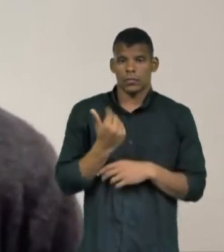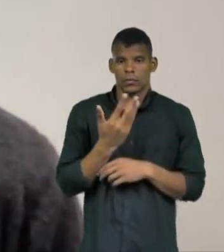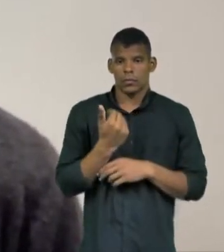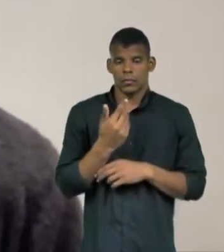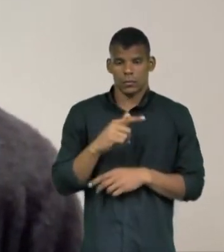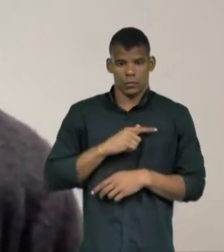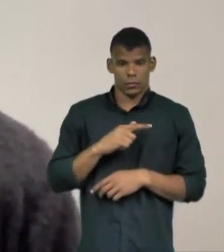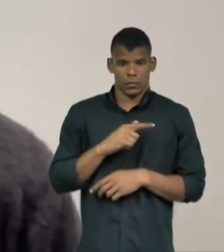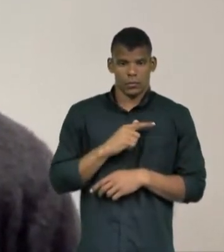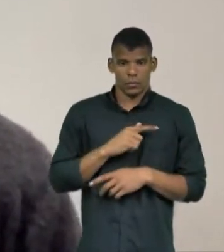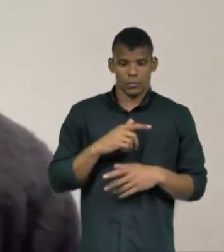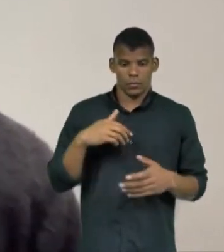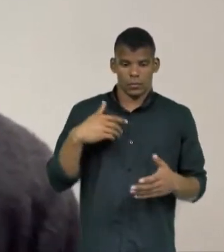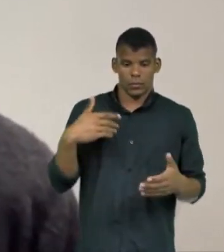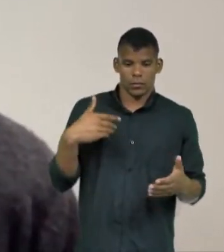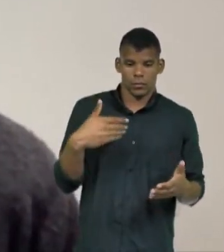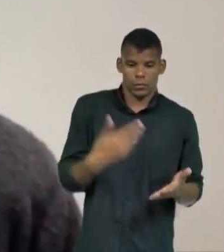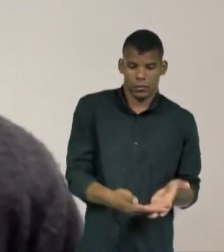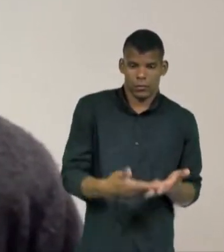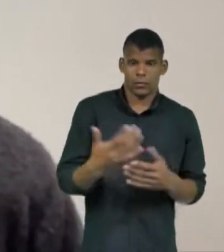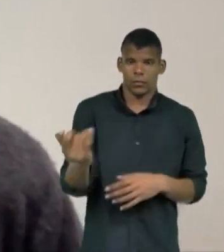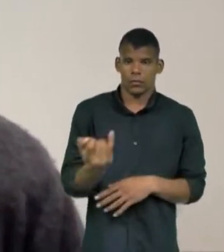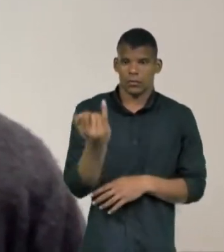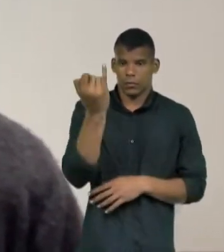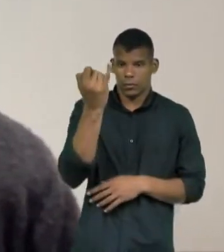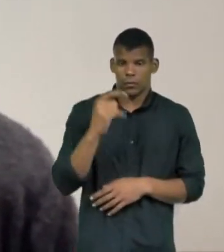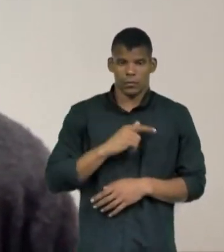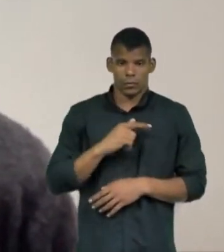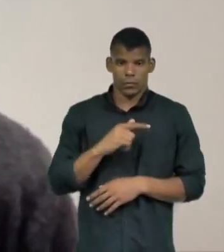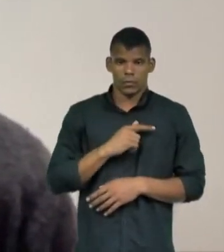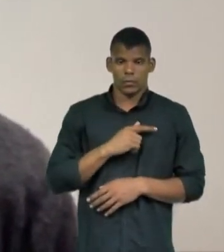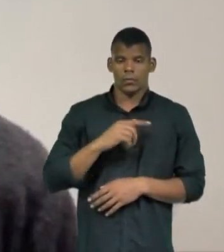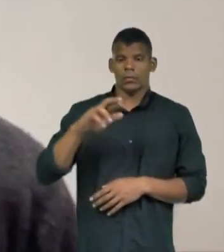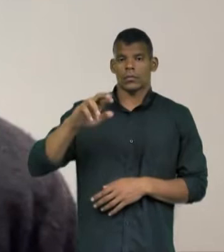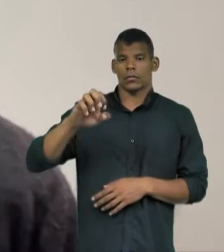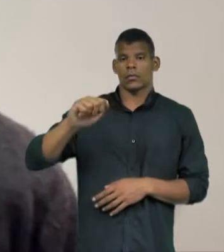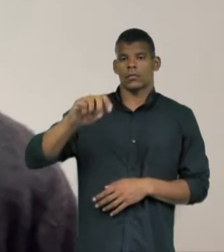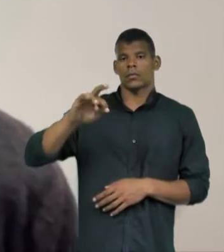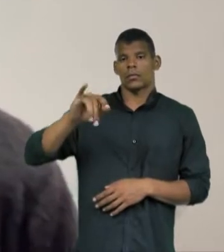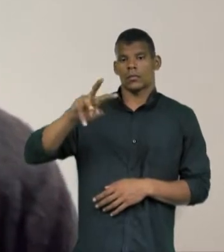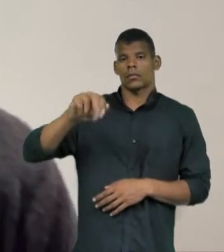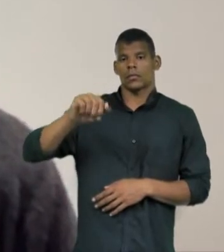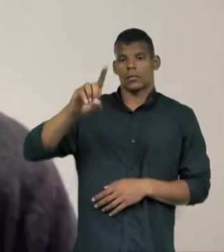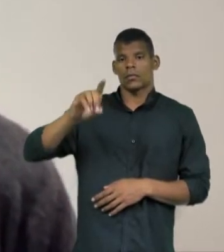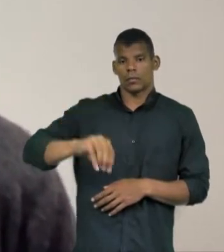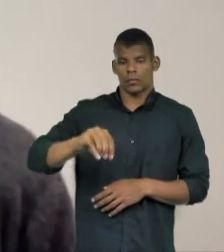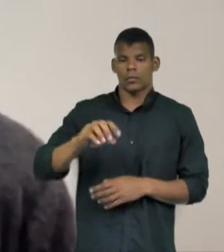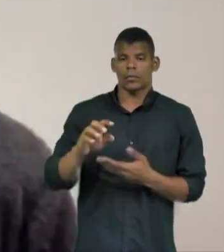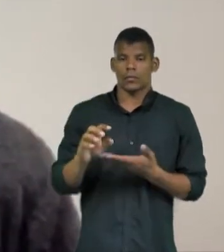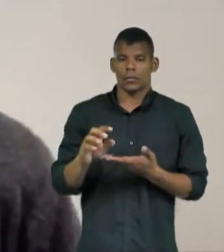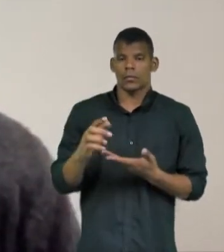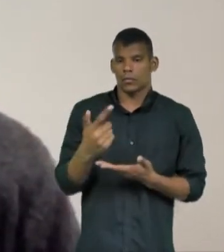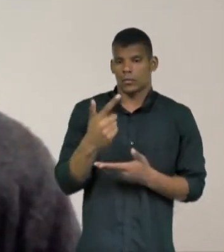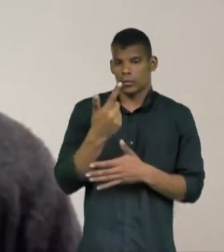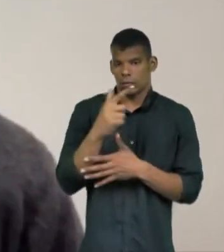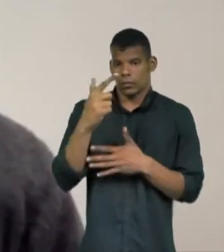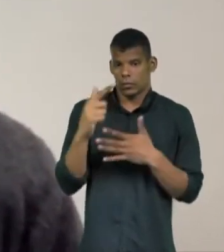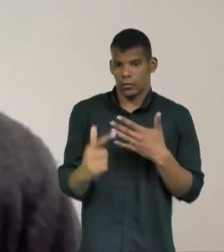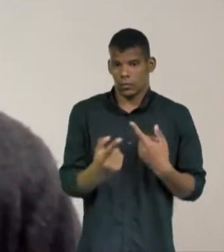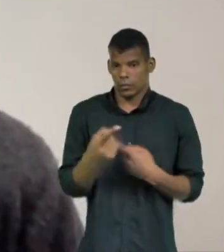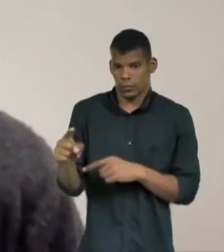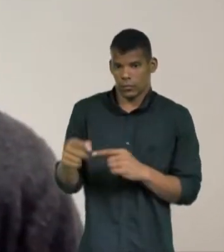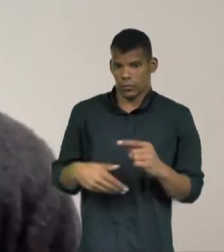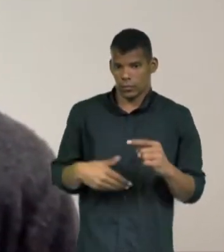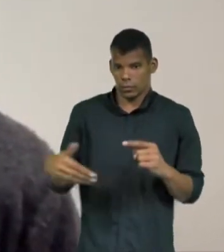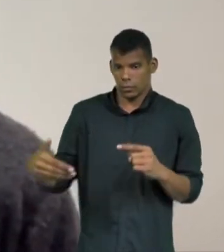desmantelado nos últimos tempos, e é muito importante que ele fosse reativado. Outros instrumentos necessários para o combate à fome, a